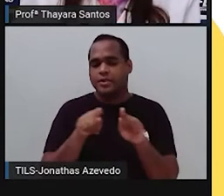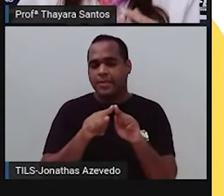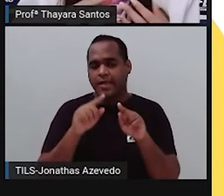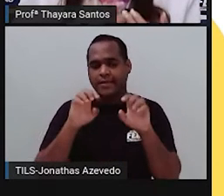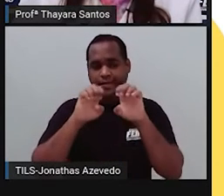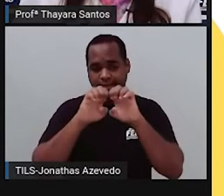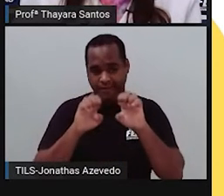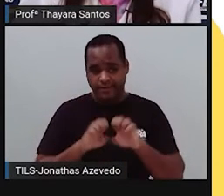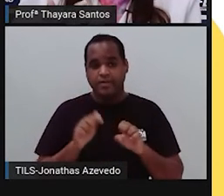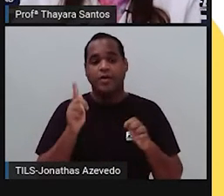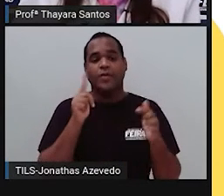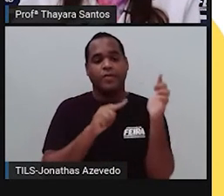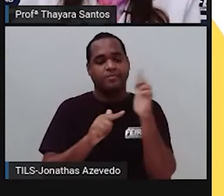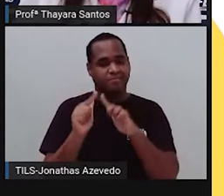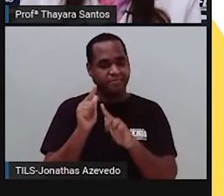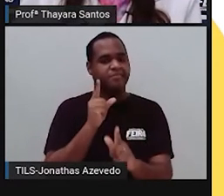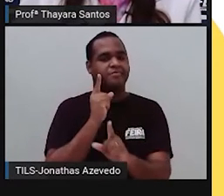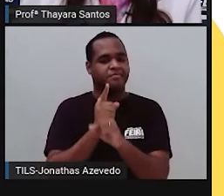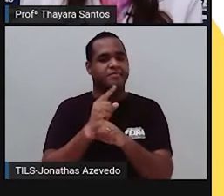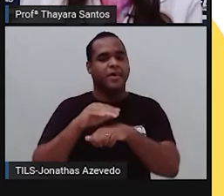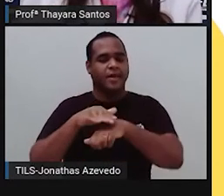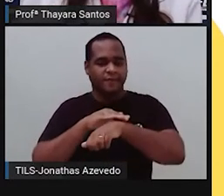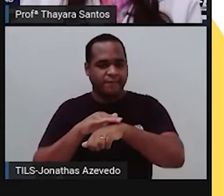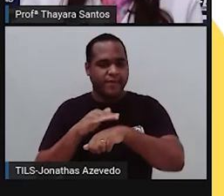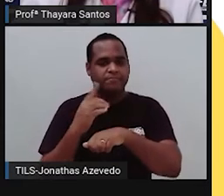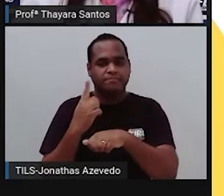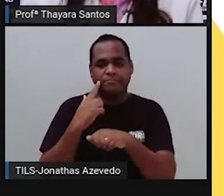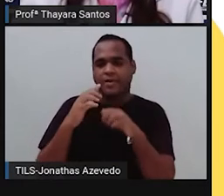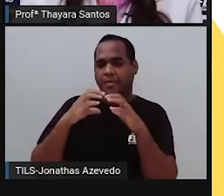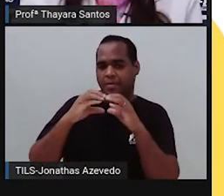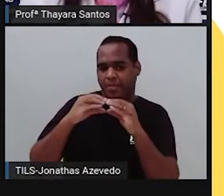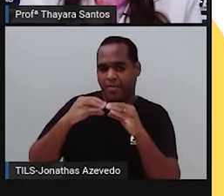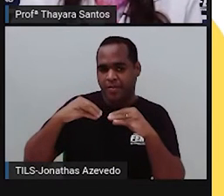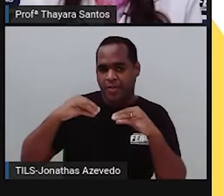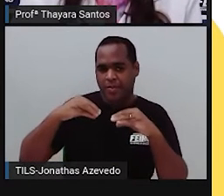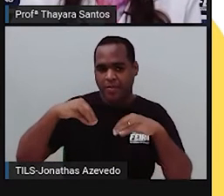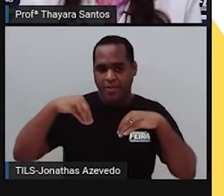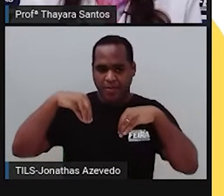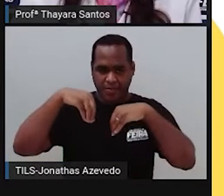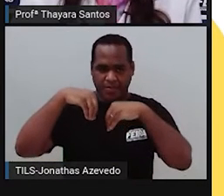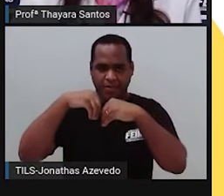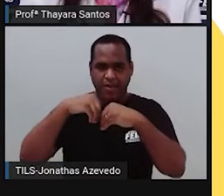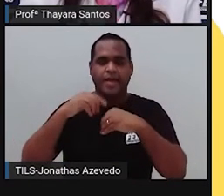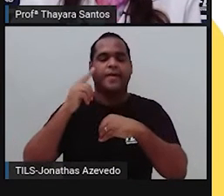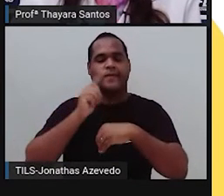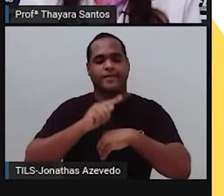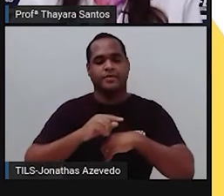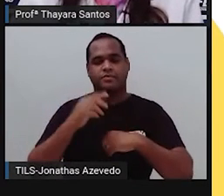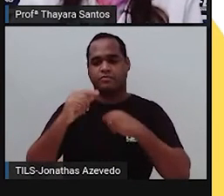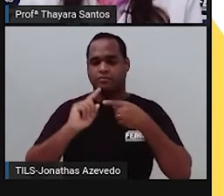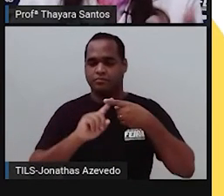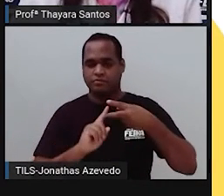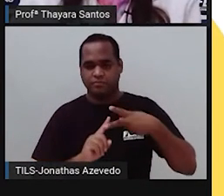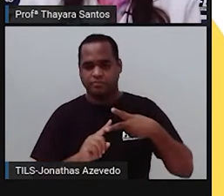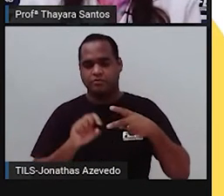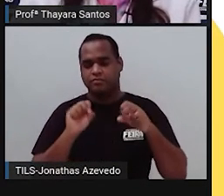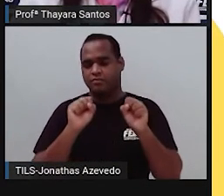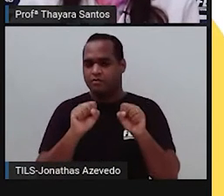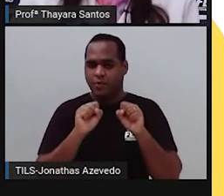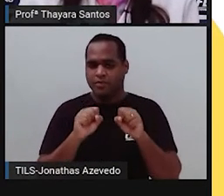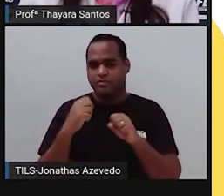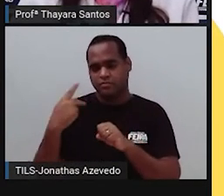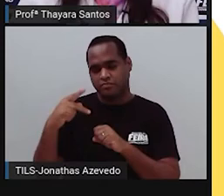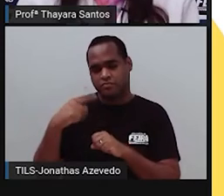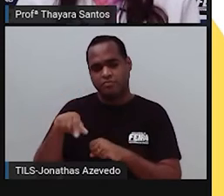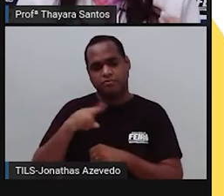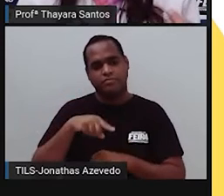estruturas que a gente encontra esse tecido epitelial glandular. E ele pode ter essas duas formas aqui, a depender do tipo de glândula